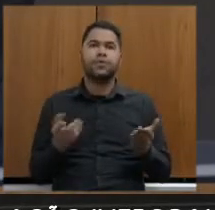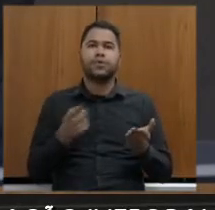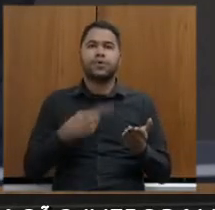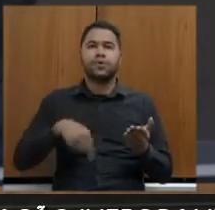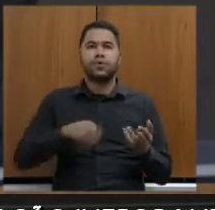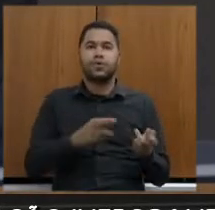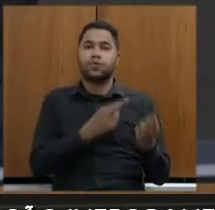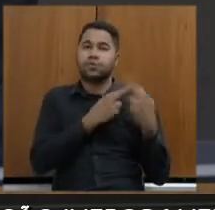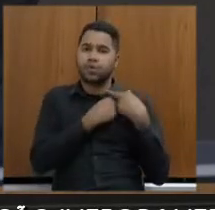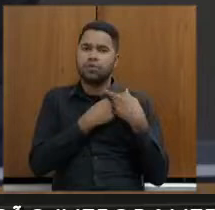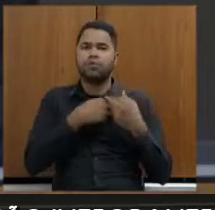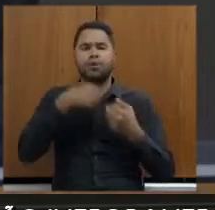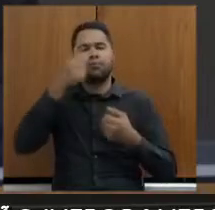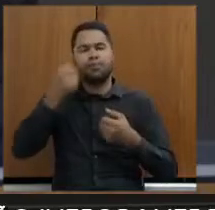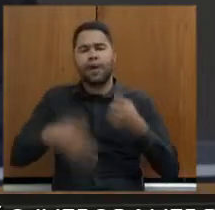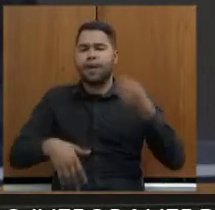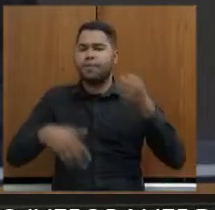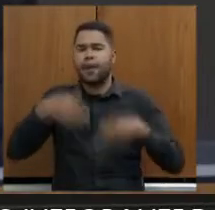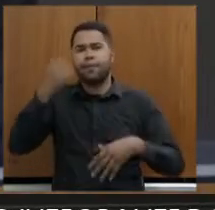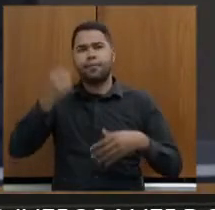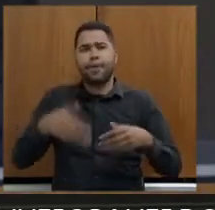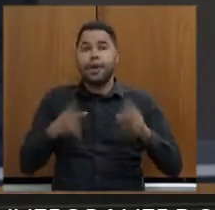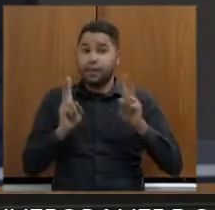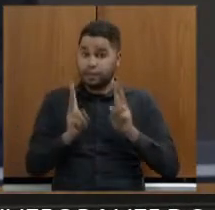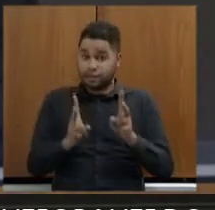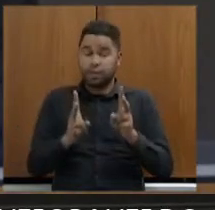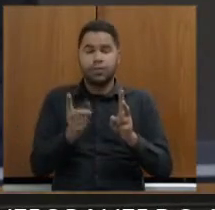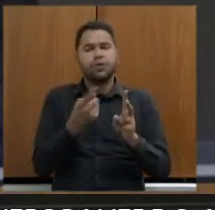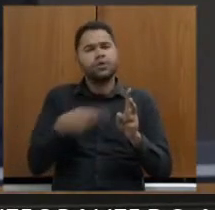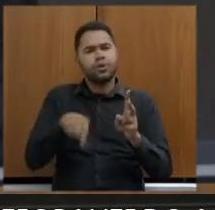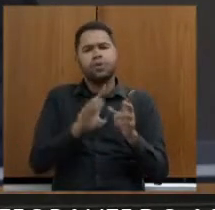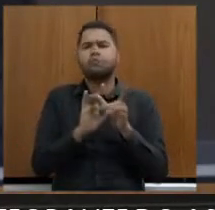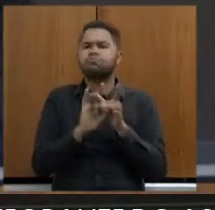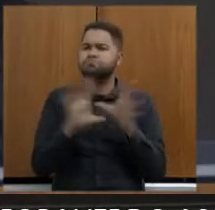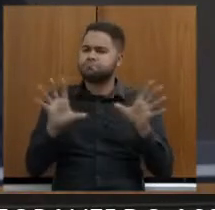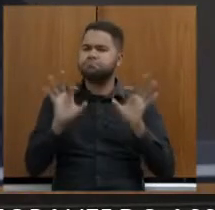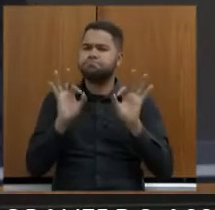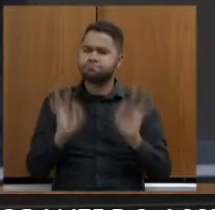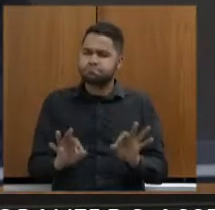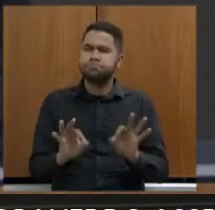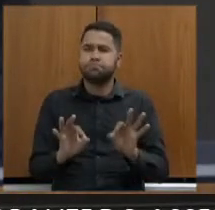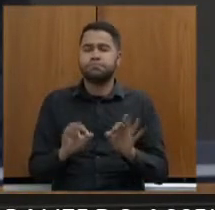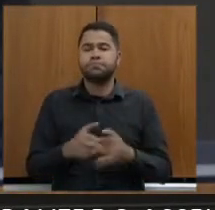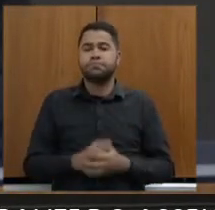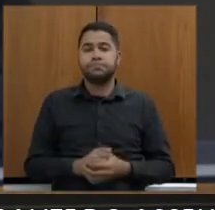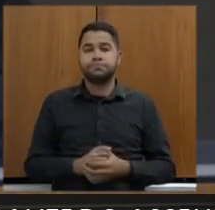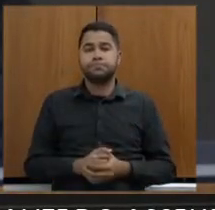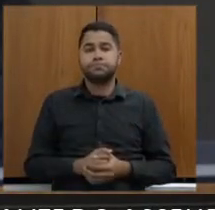dever prestar conta sempre, e estamos plenamente à disposição para poder fazê-lo.